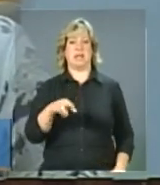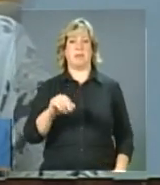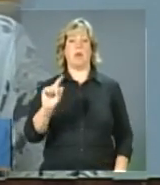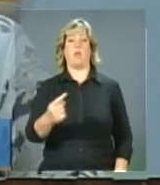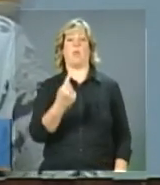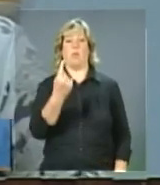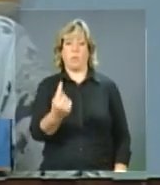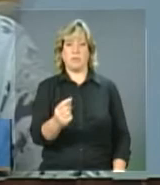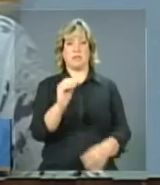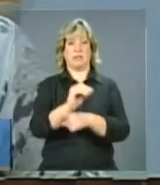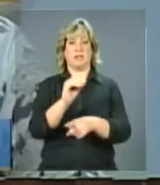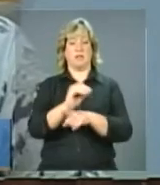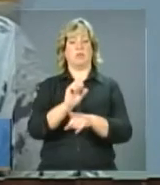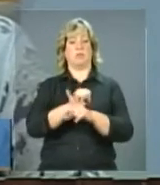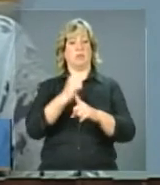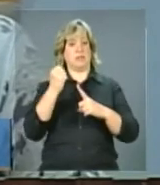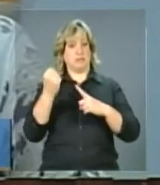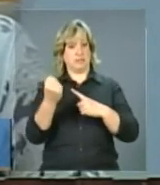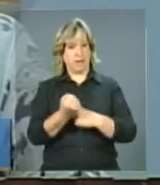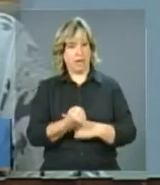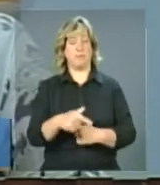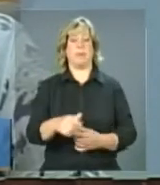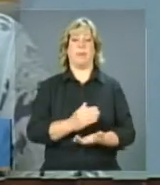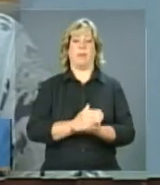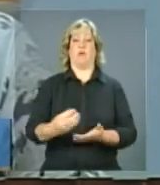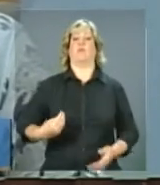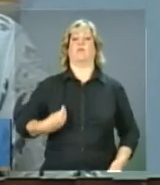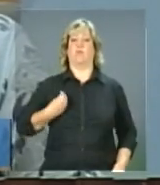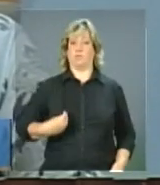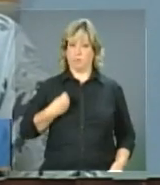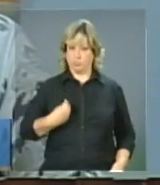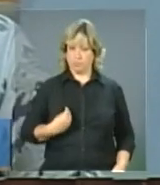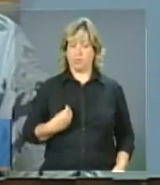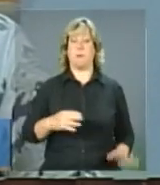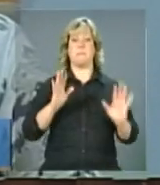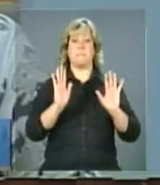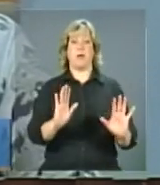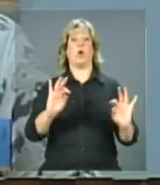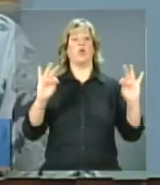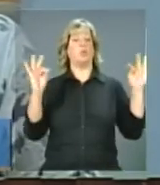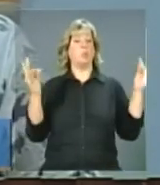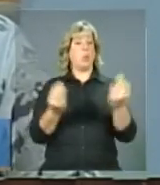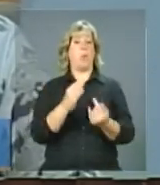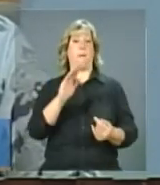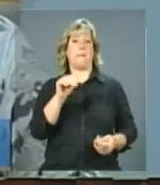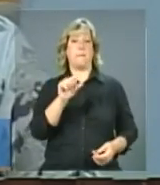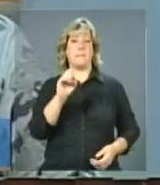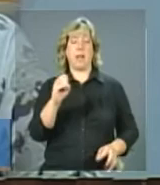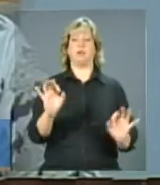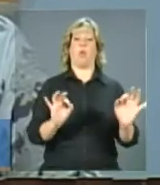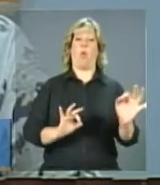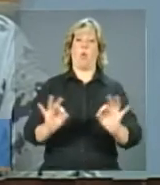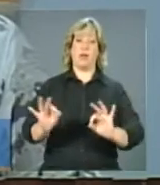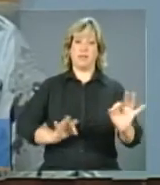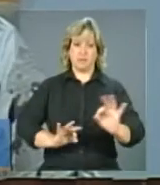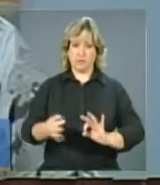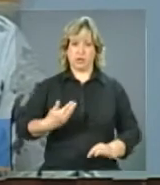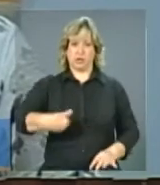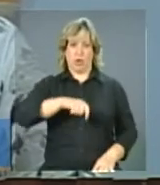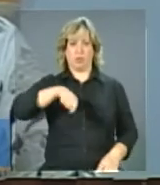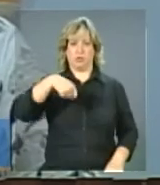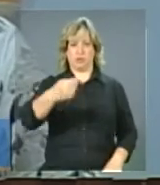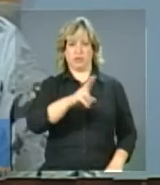funcionar automaticamente. Agora, toda a base de organização, nós chamamos de